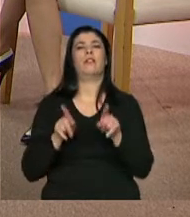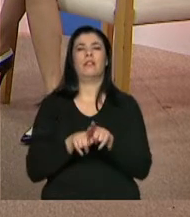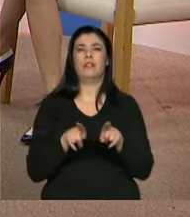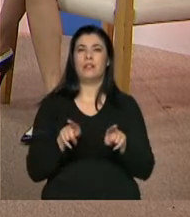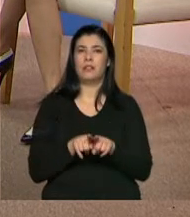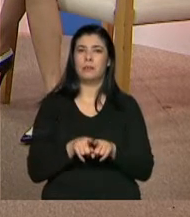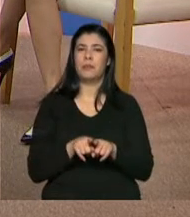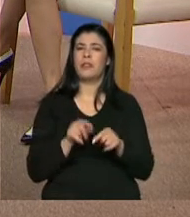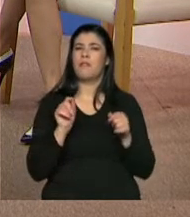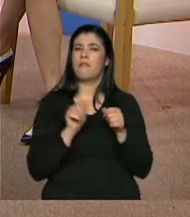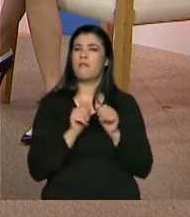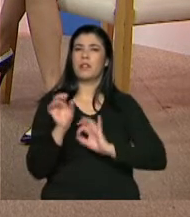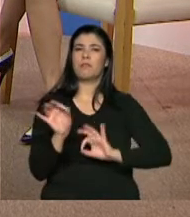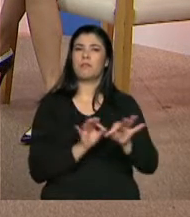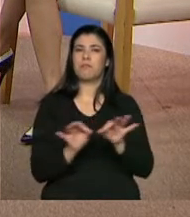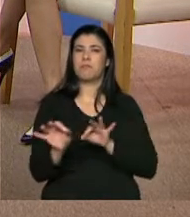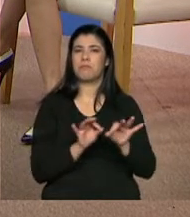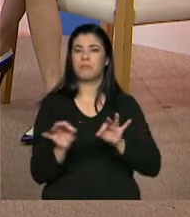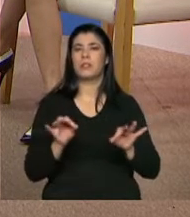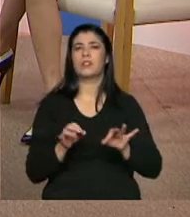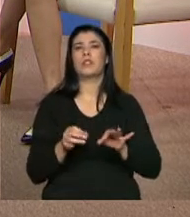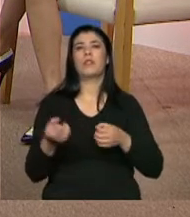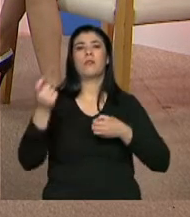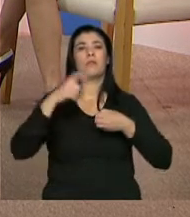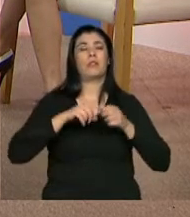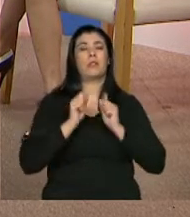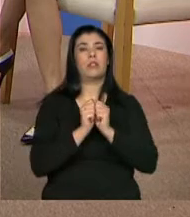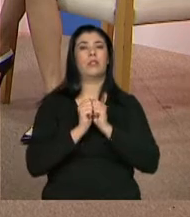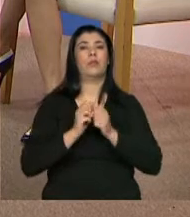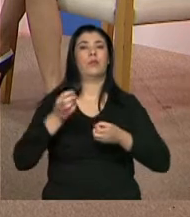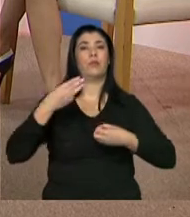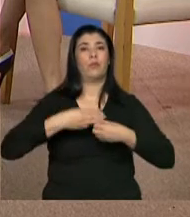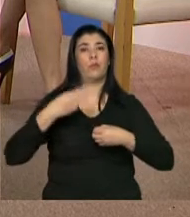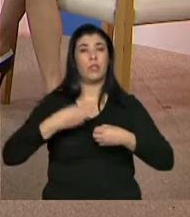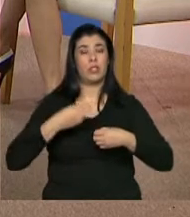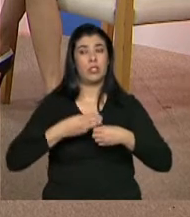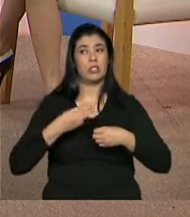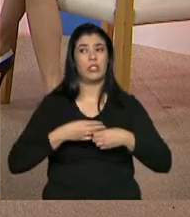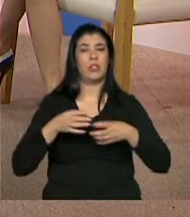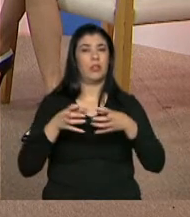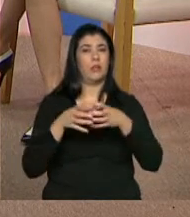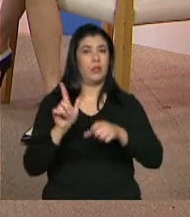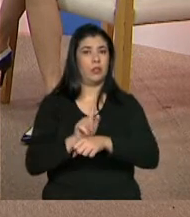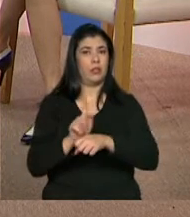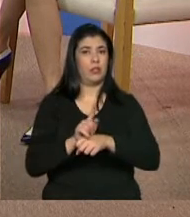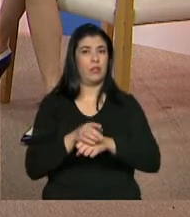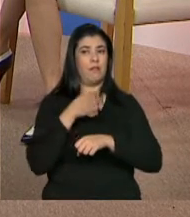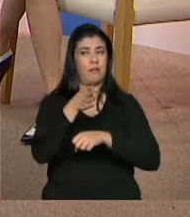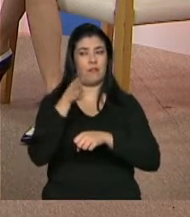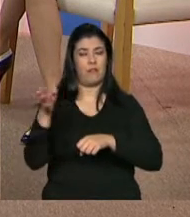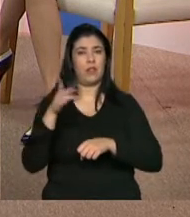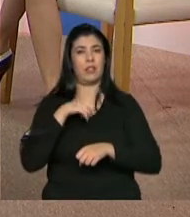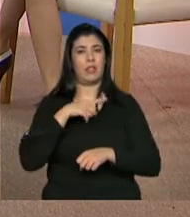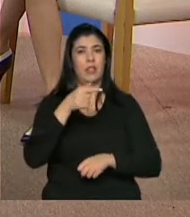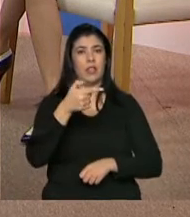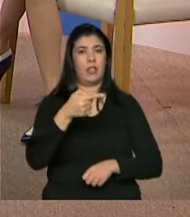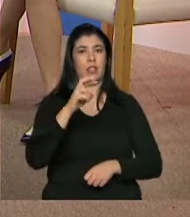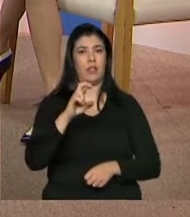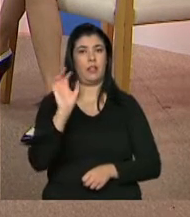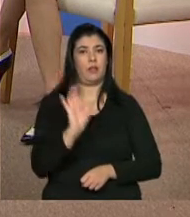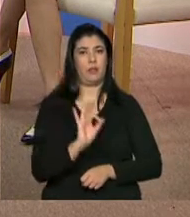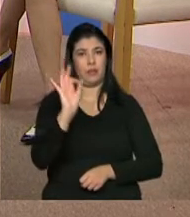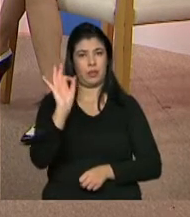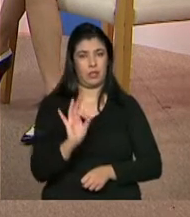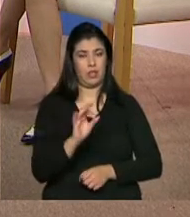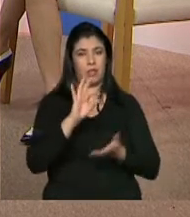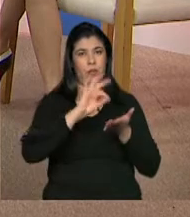A gente faz todo um trabalho também com a gestão municipal, para eles correrem atrás da atualização. Hoje, gente tem 75% de atualização,